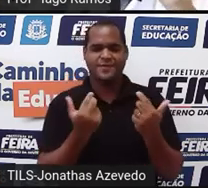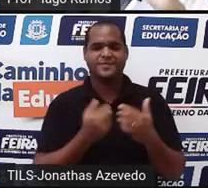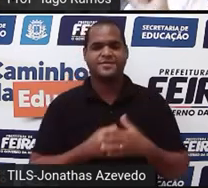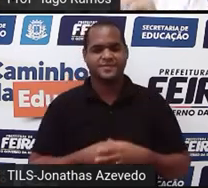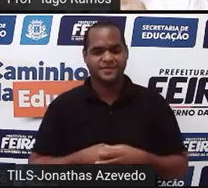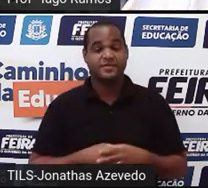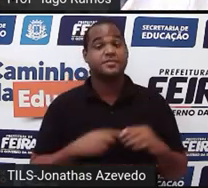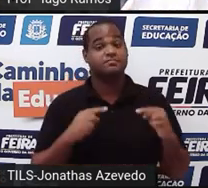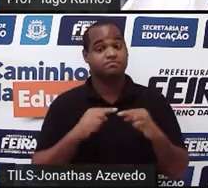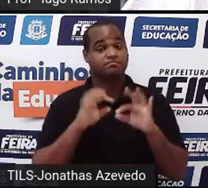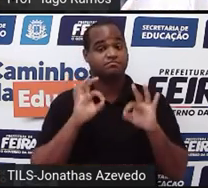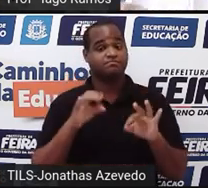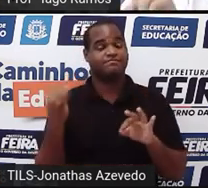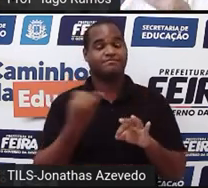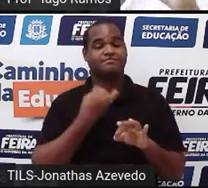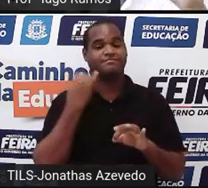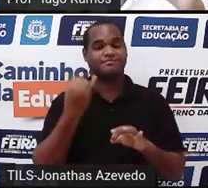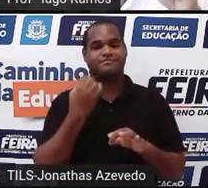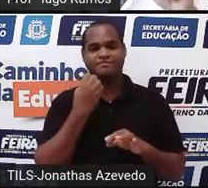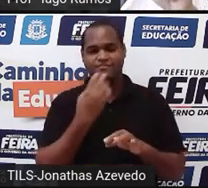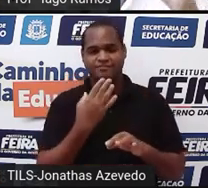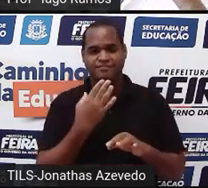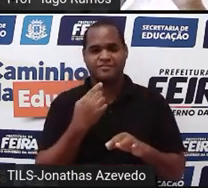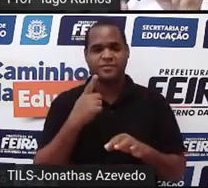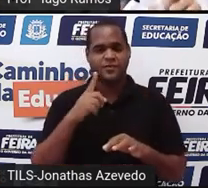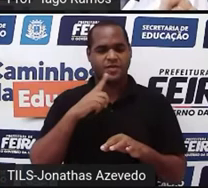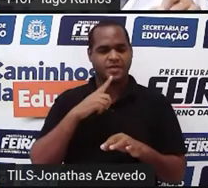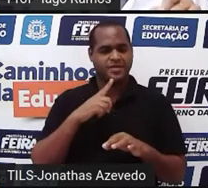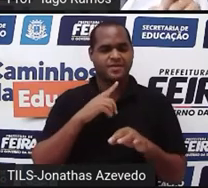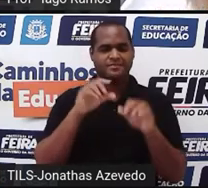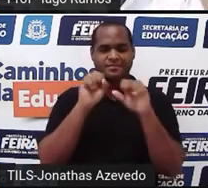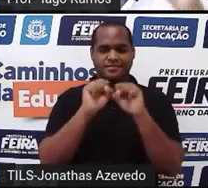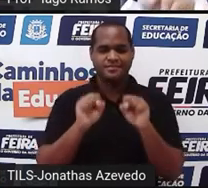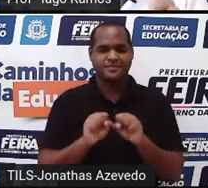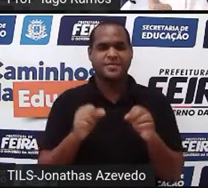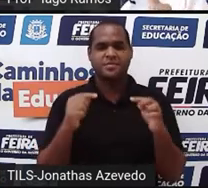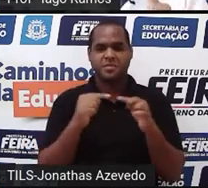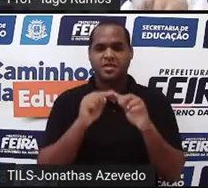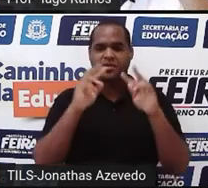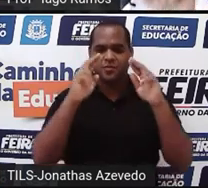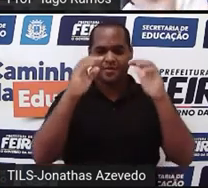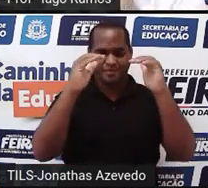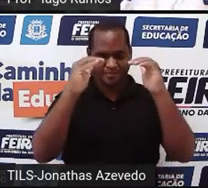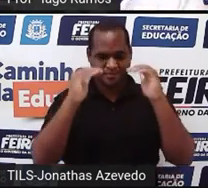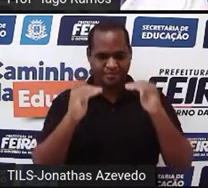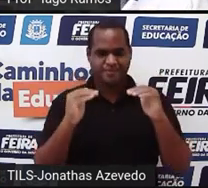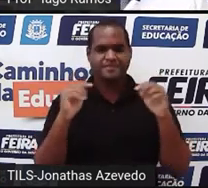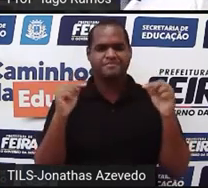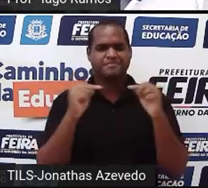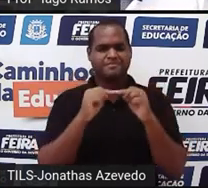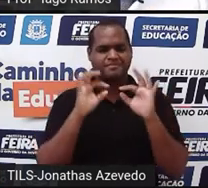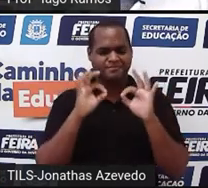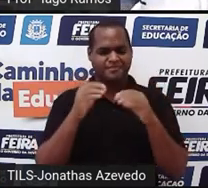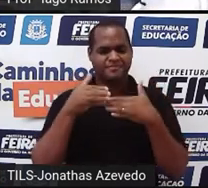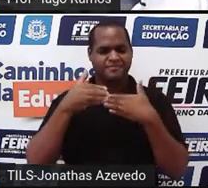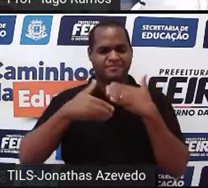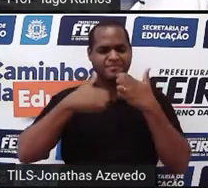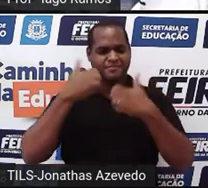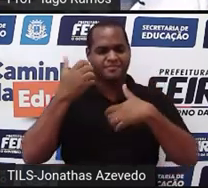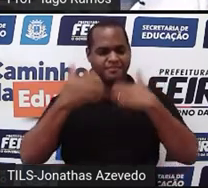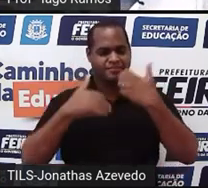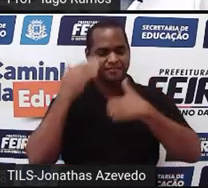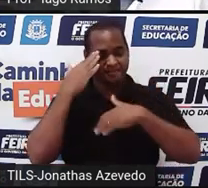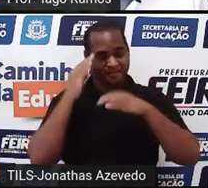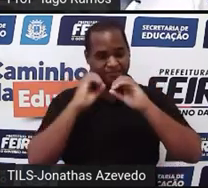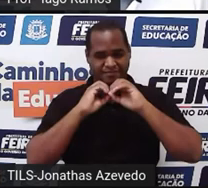Isso aqui é interessante. Quando a gente tiver sistemas assim, uma coisa interessante vai acontecer e daqui a pouco a